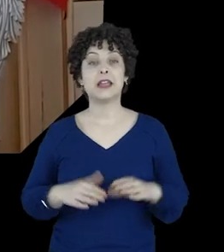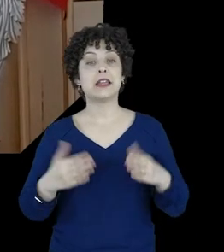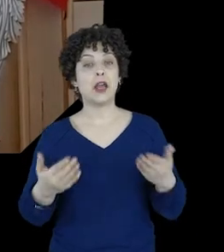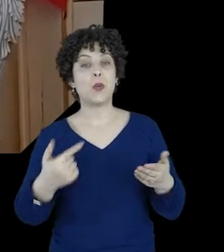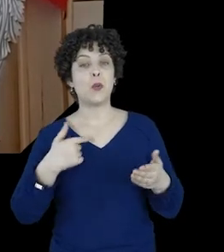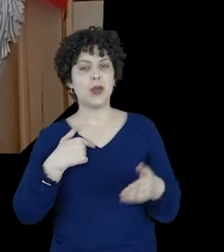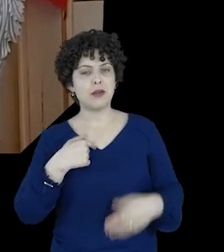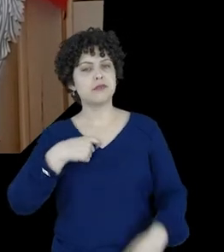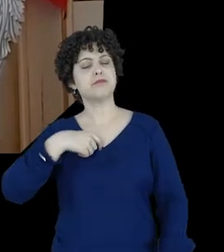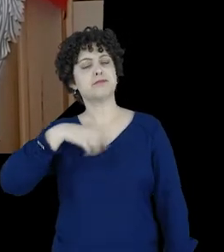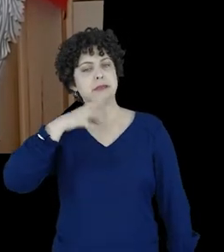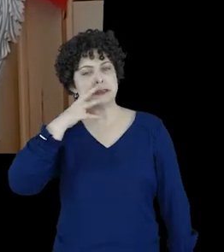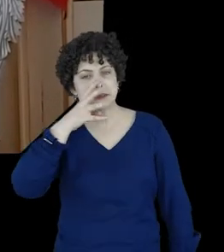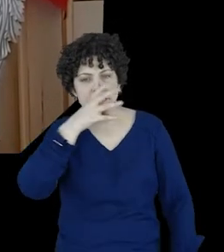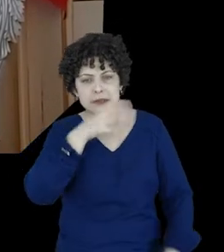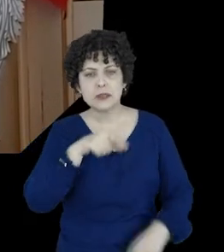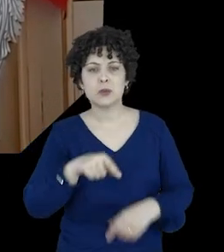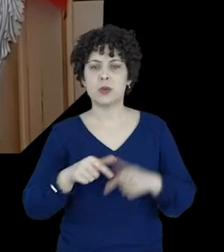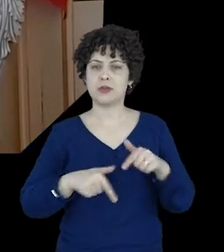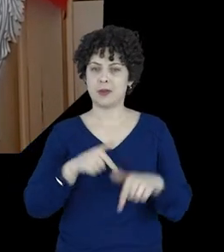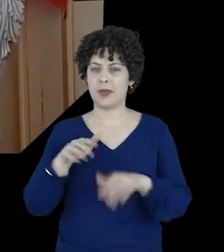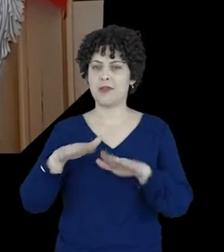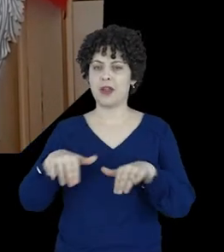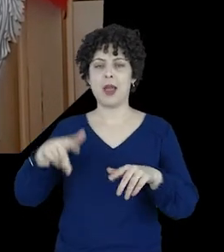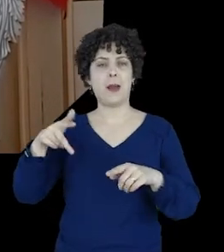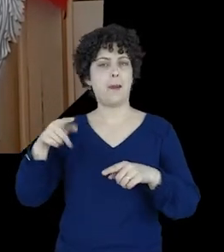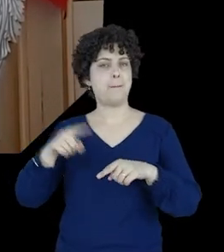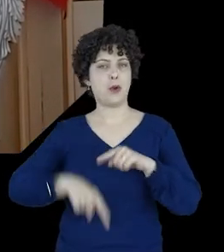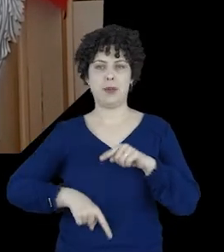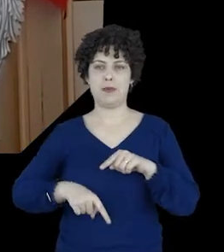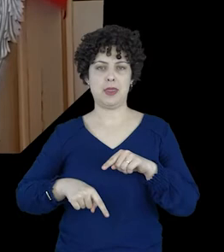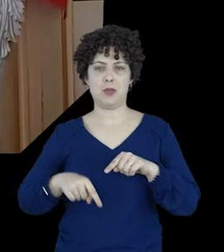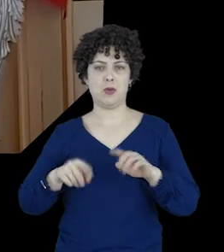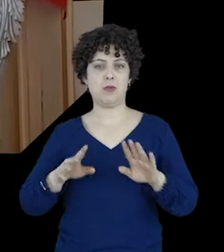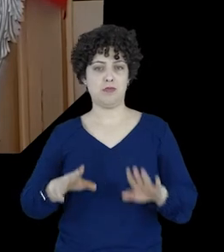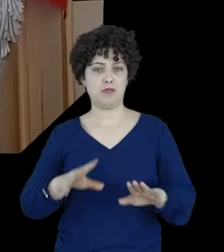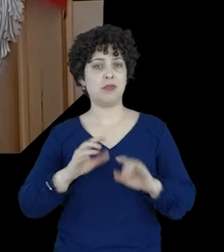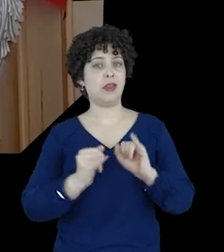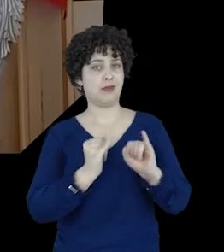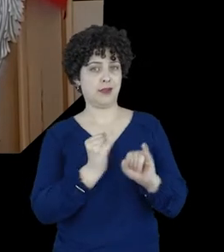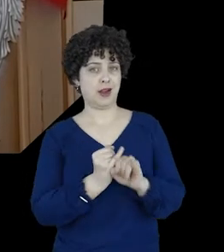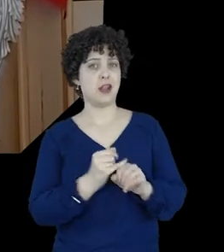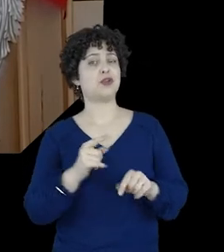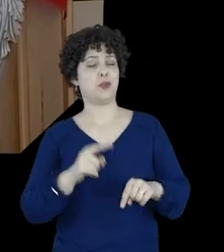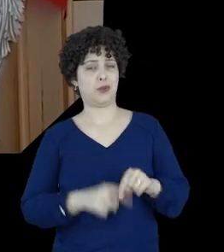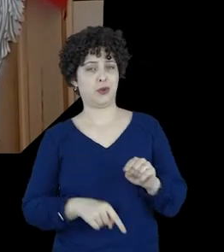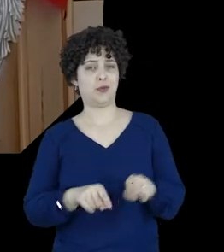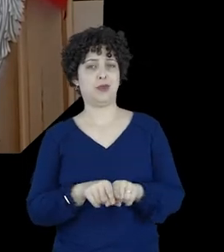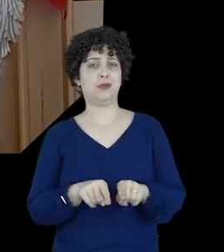Então, eu insisti no fato de que o trabalho infantil é proibido, mesmo na internet.